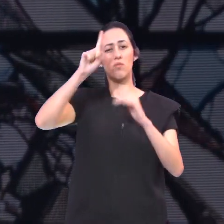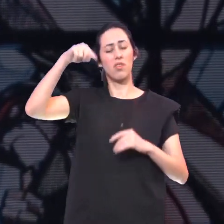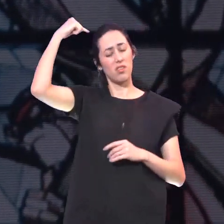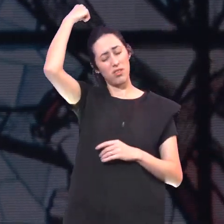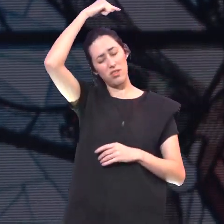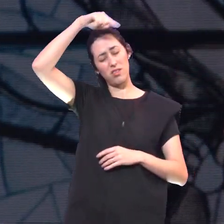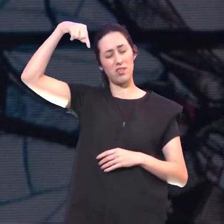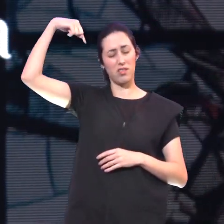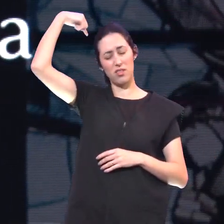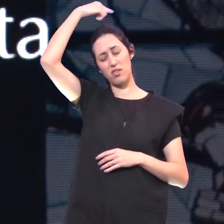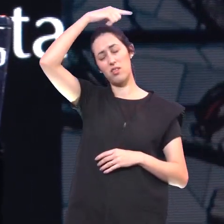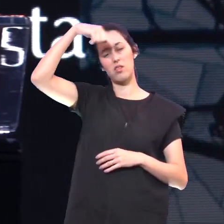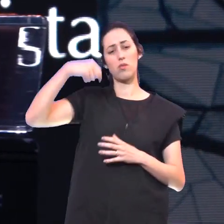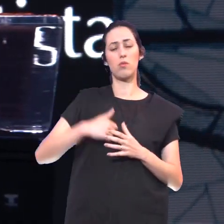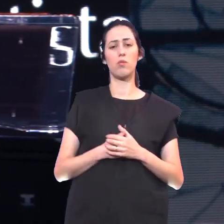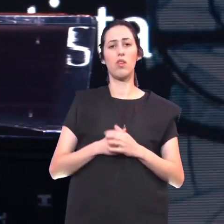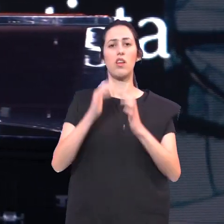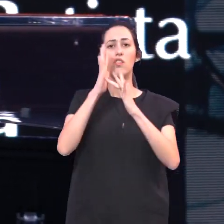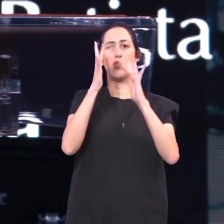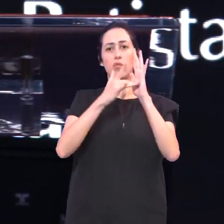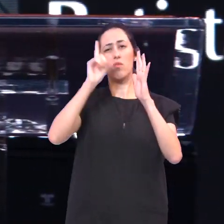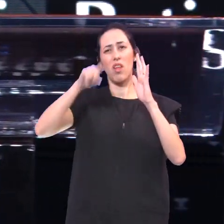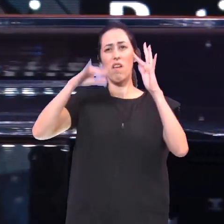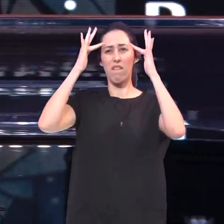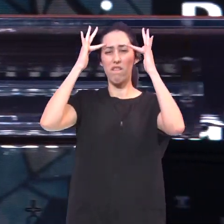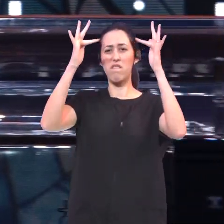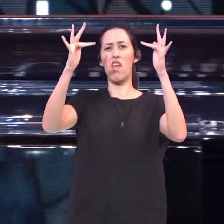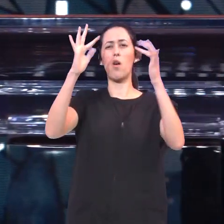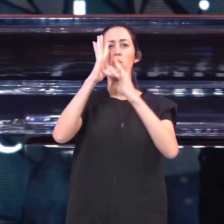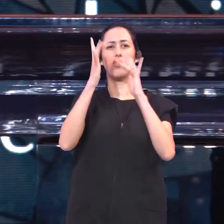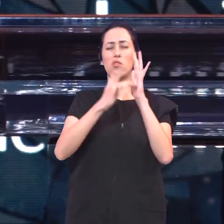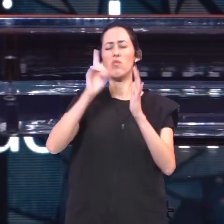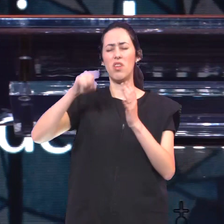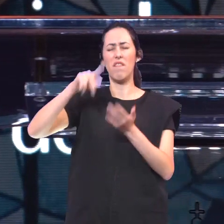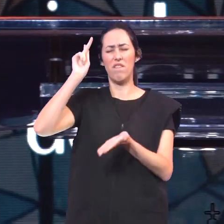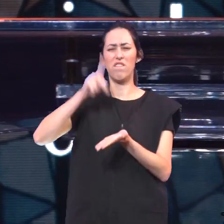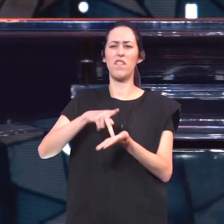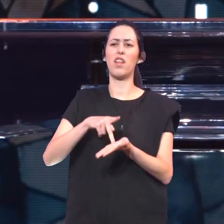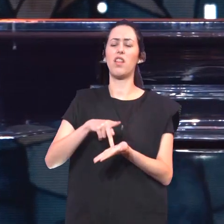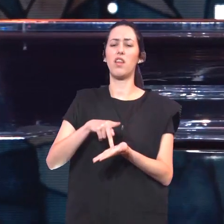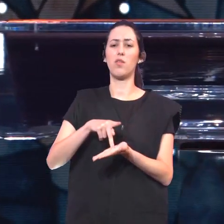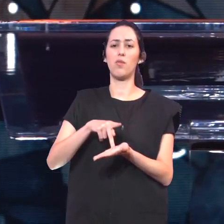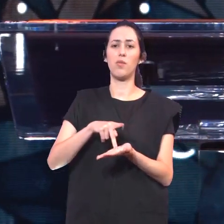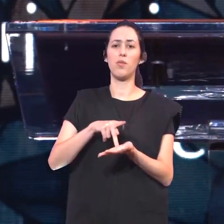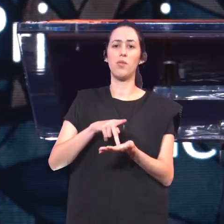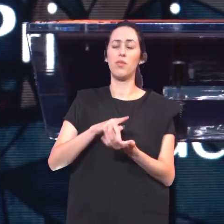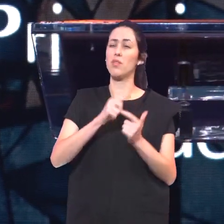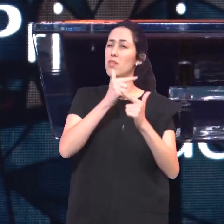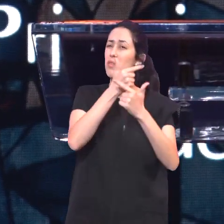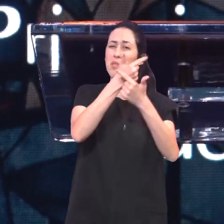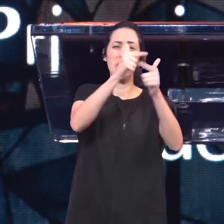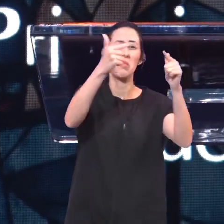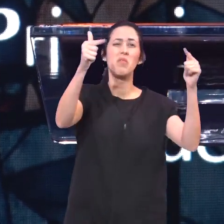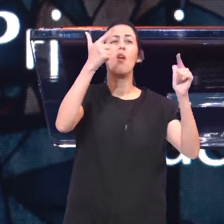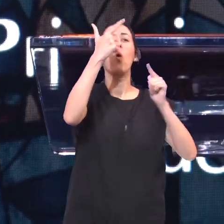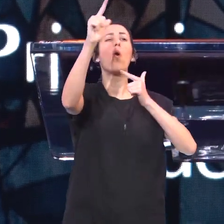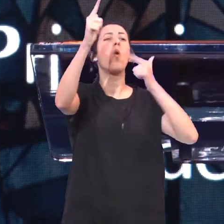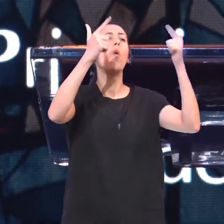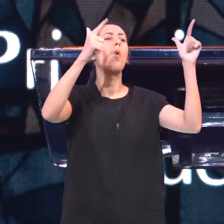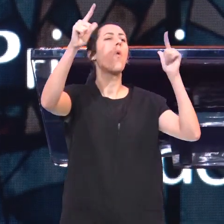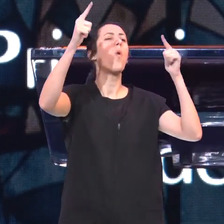Jesus Jesus é fiel Jesus é verdadeiro Não há outro Deus